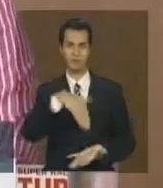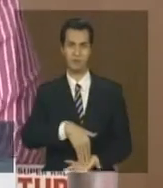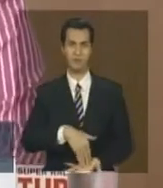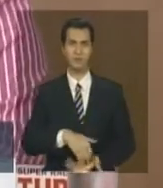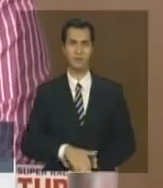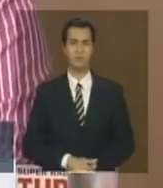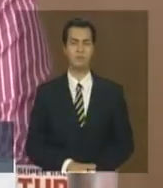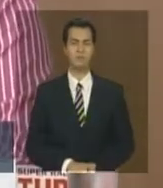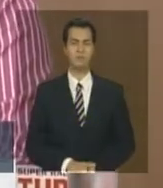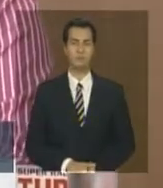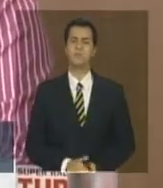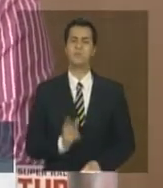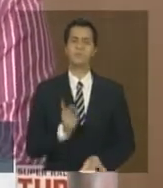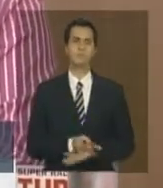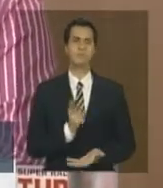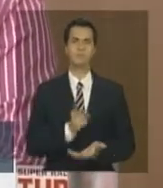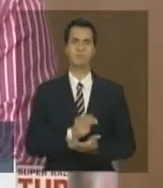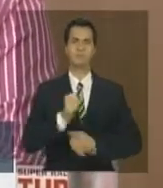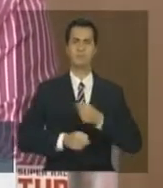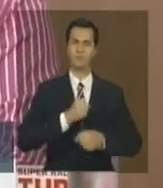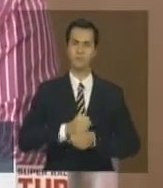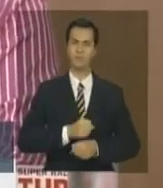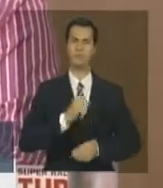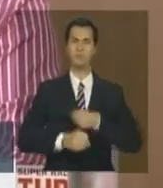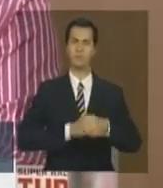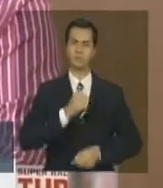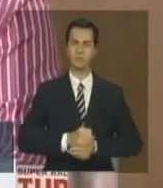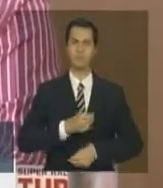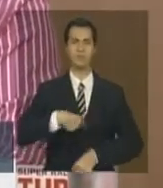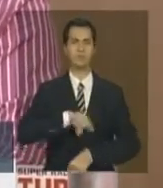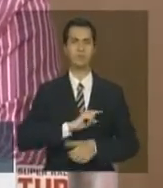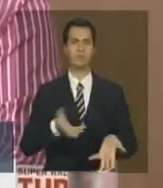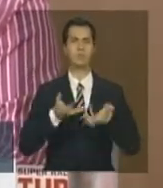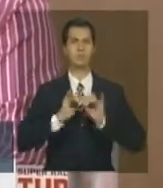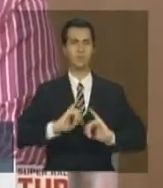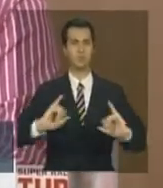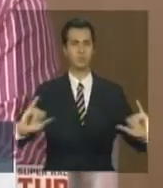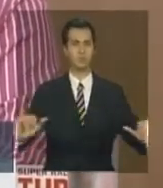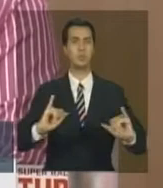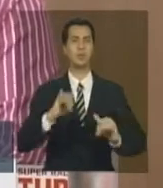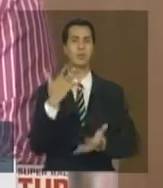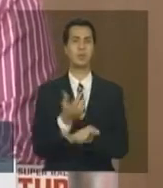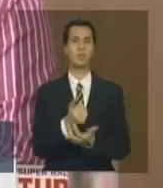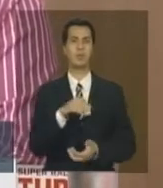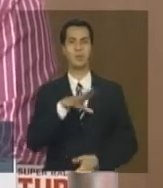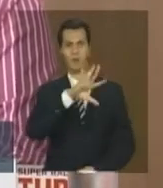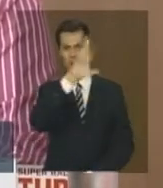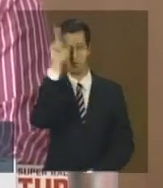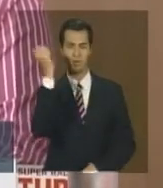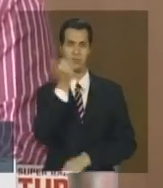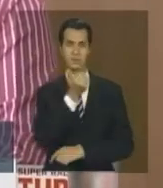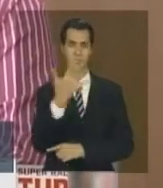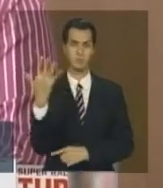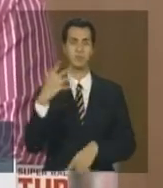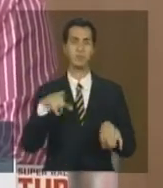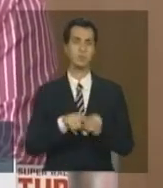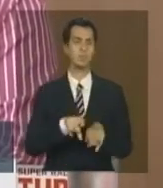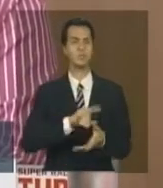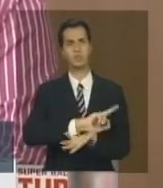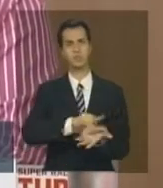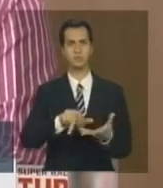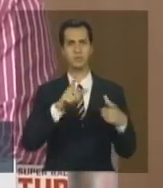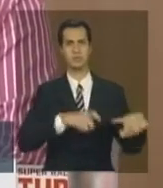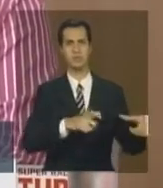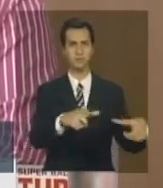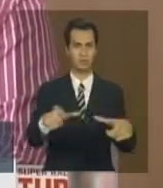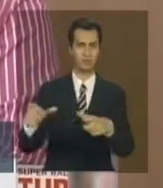a gente, anualmente, a tendência é divulgar os dados da Amazônia e os dados dos outros biomas. Então,